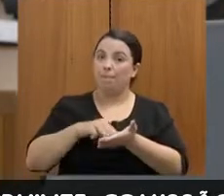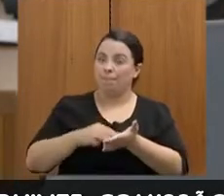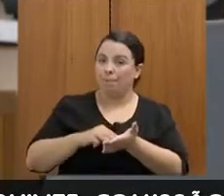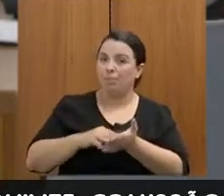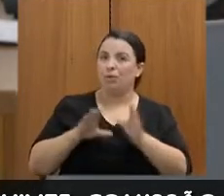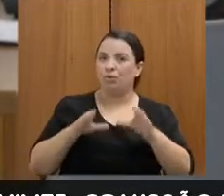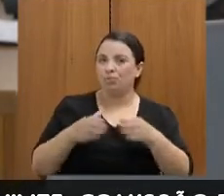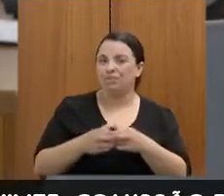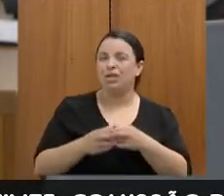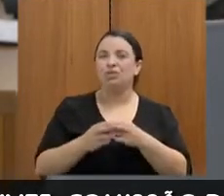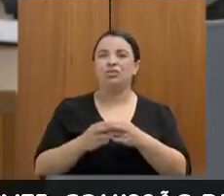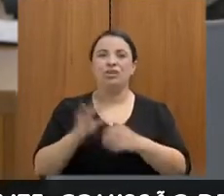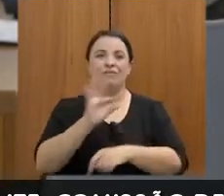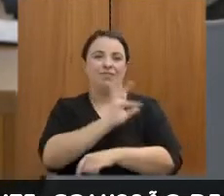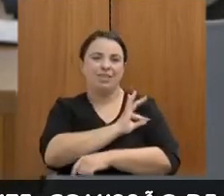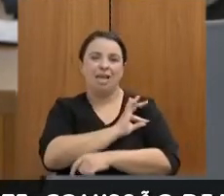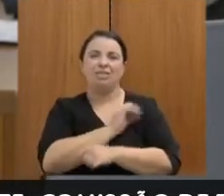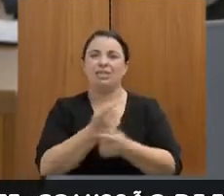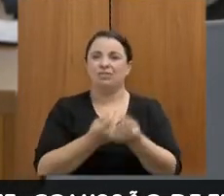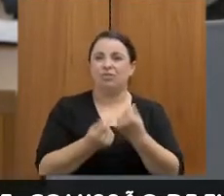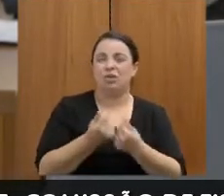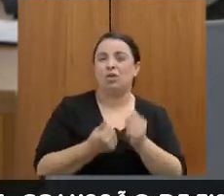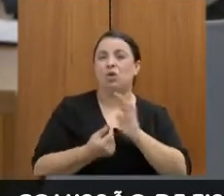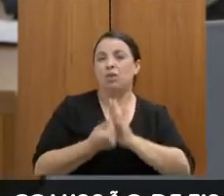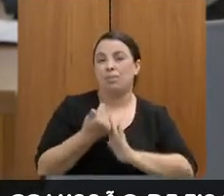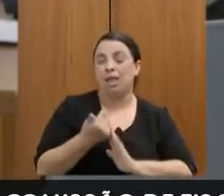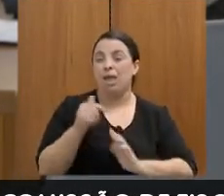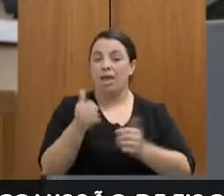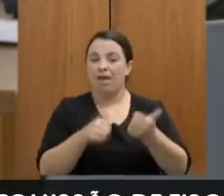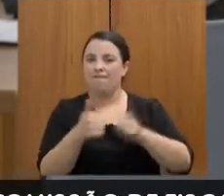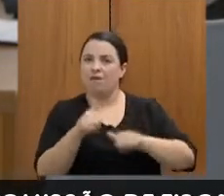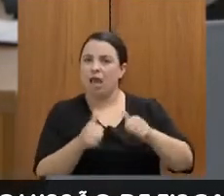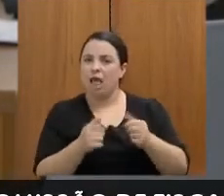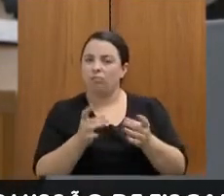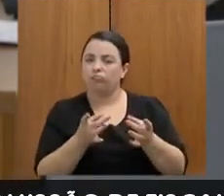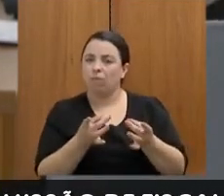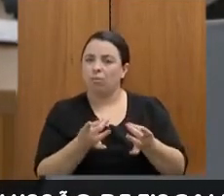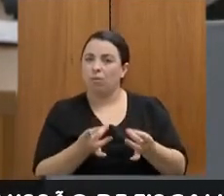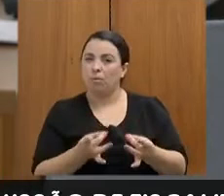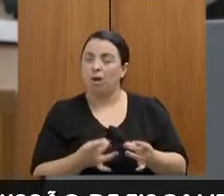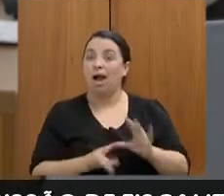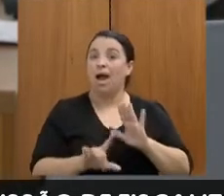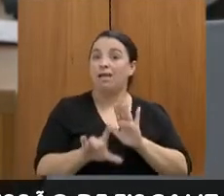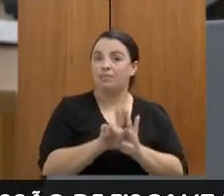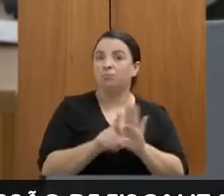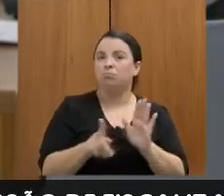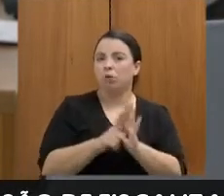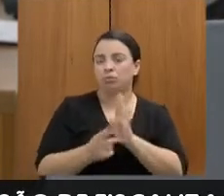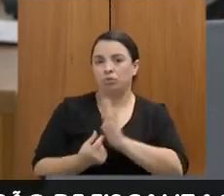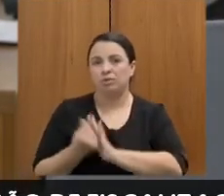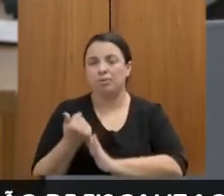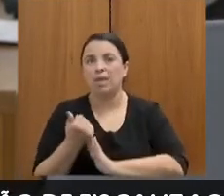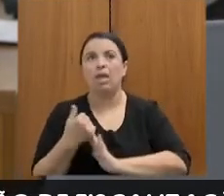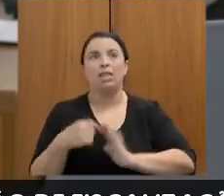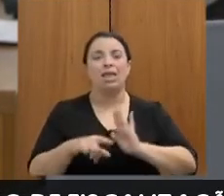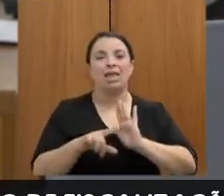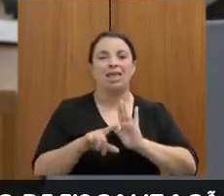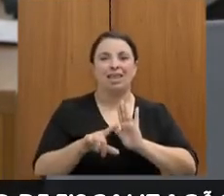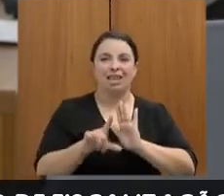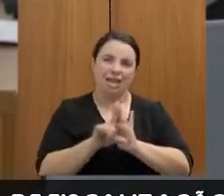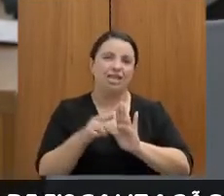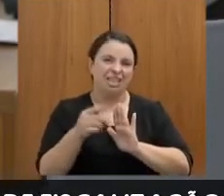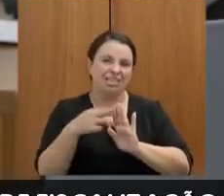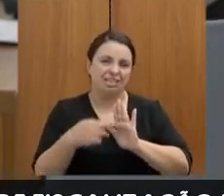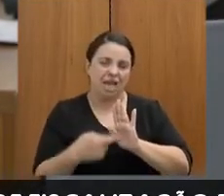Orçamentária e avaliar de forma muito cuidadosa as nossas leis orçamentárias, lei de diretrizes orçamentárias.